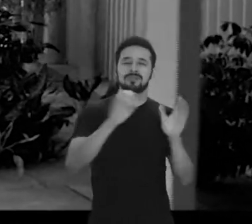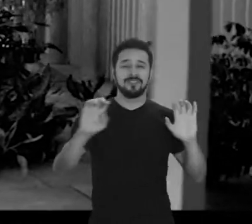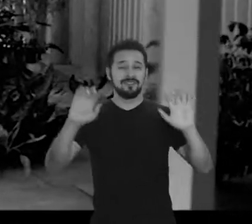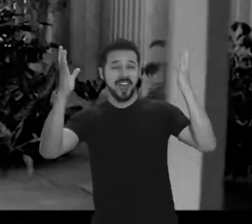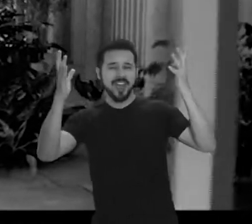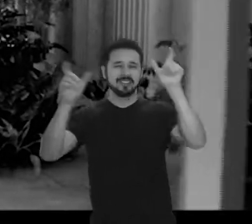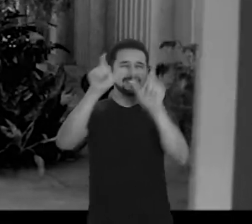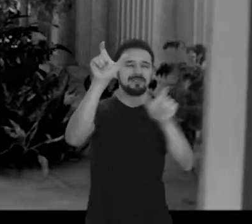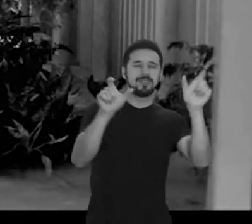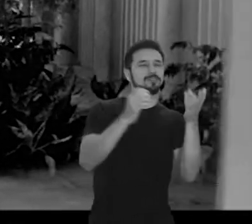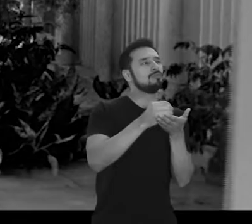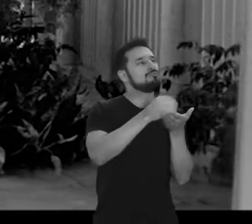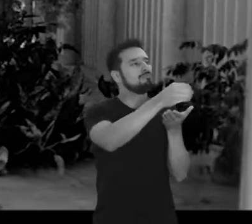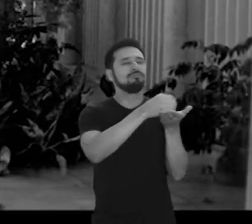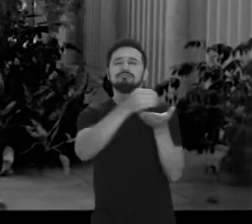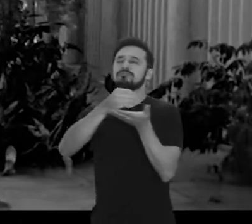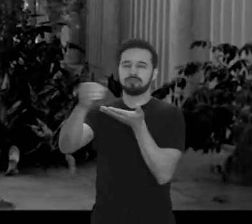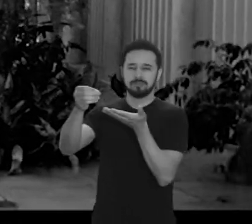brincando de servir.